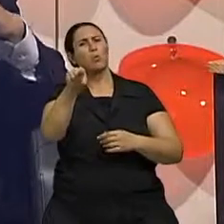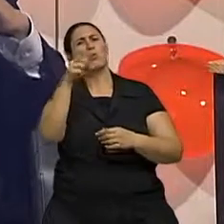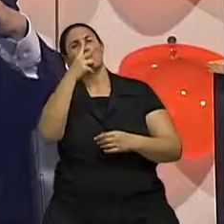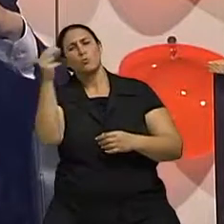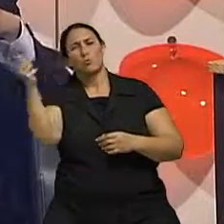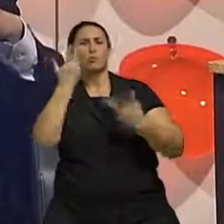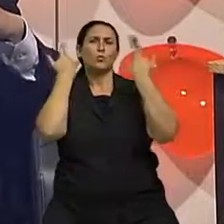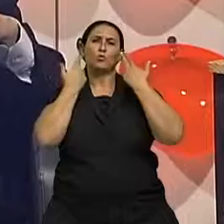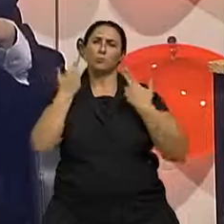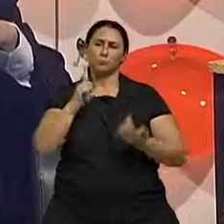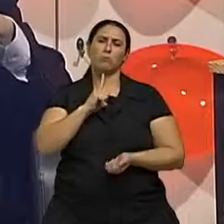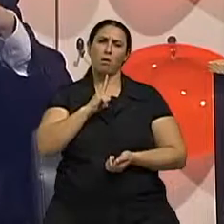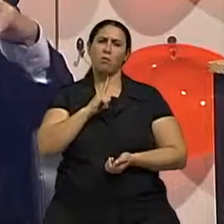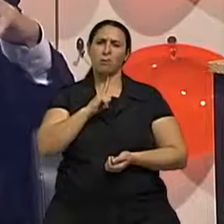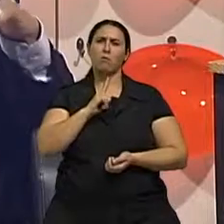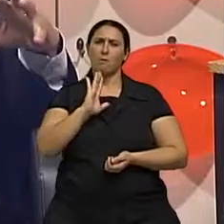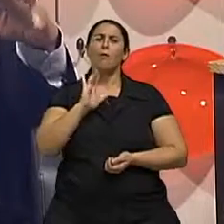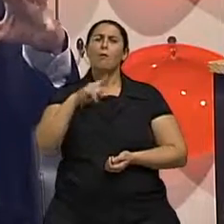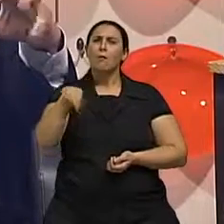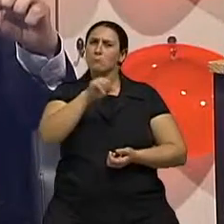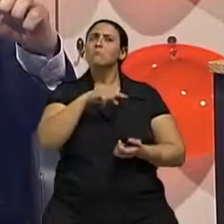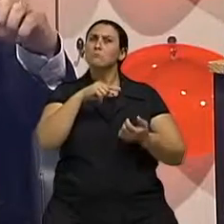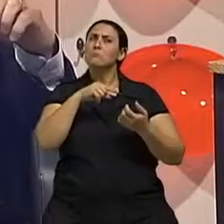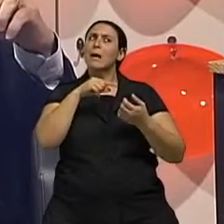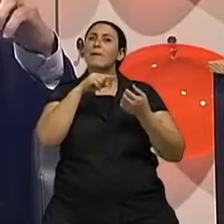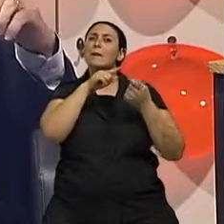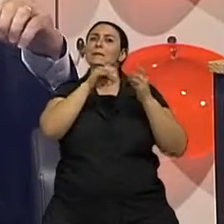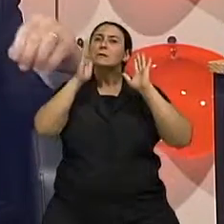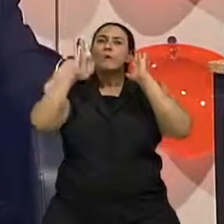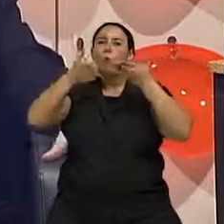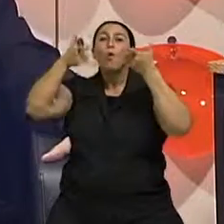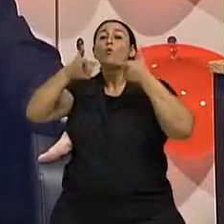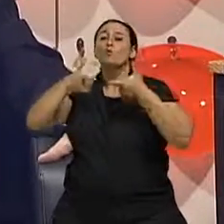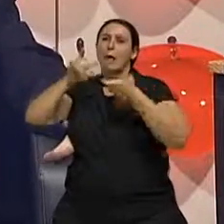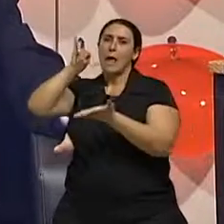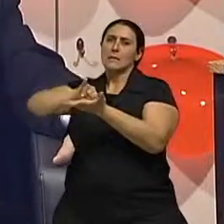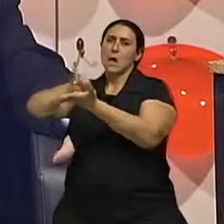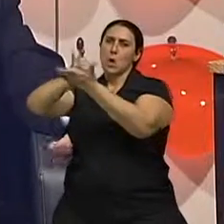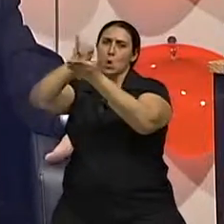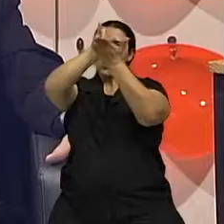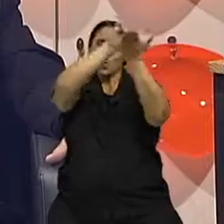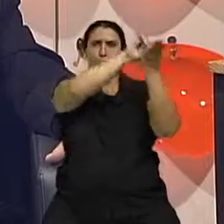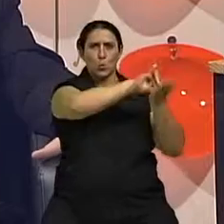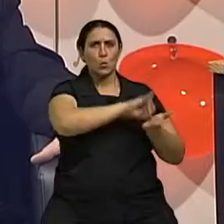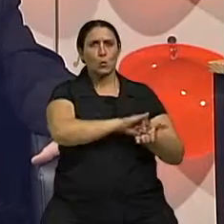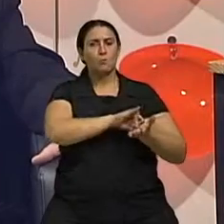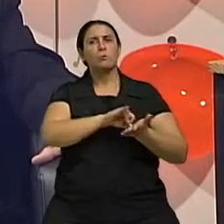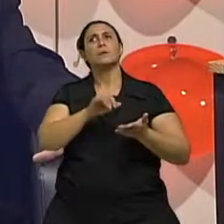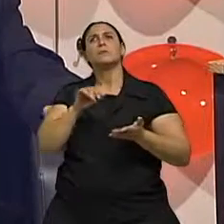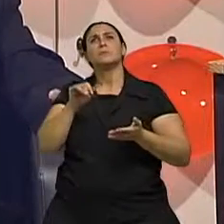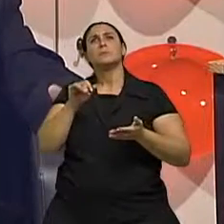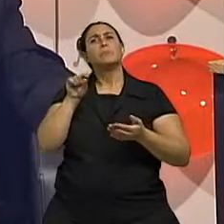Então, e esses cirurgiões estão concentrados mais nas capitais. Eu acredito que esse número é um número